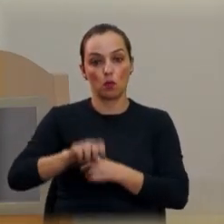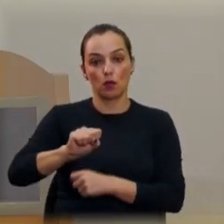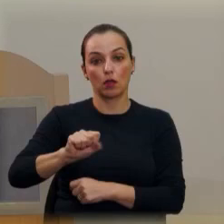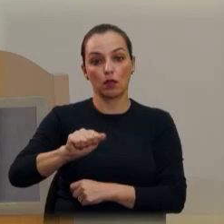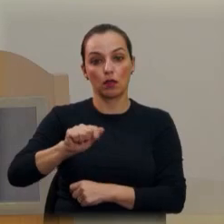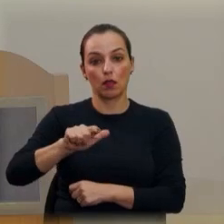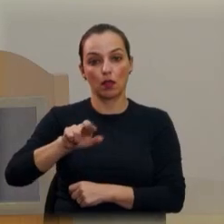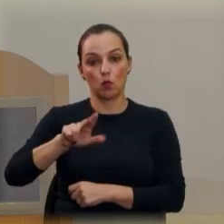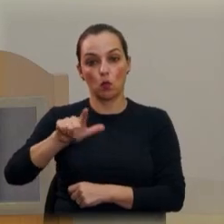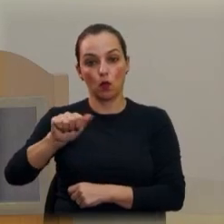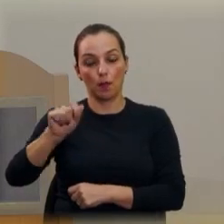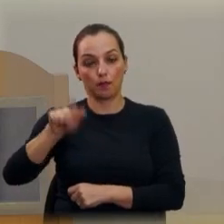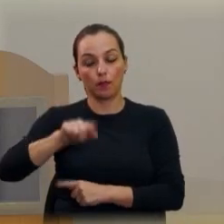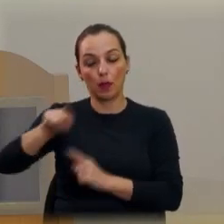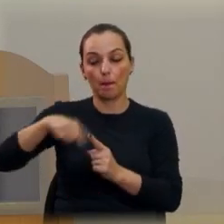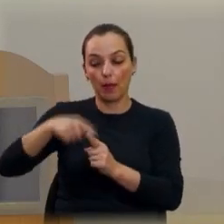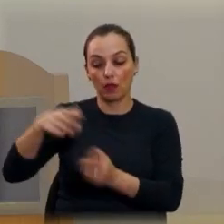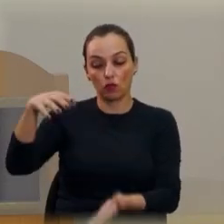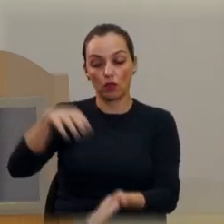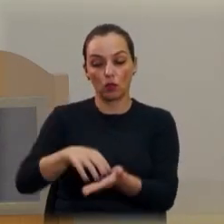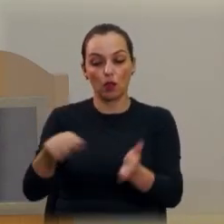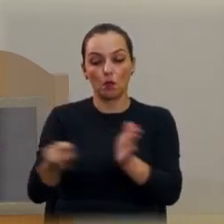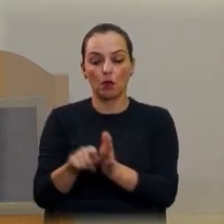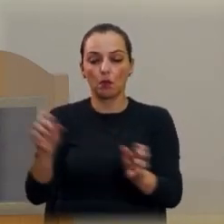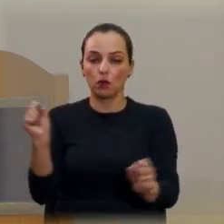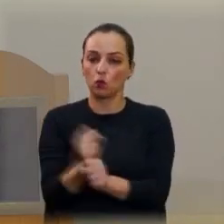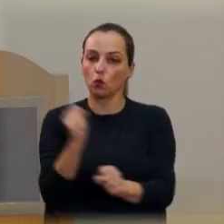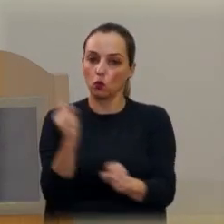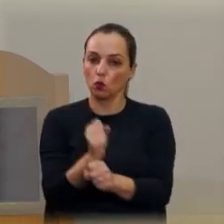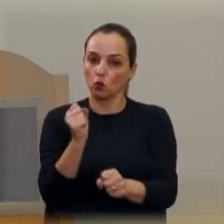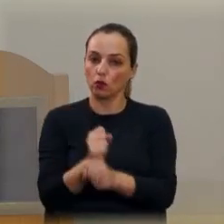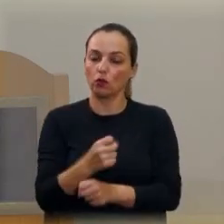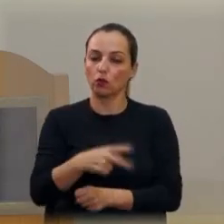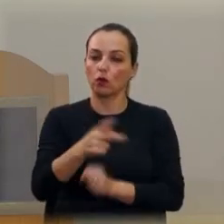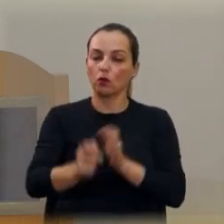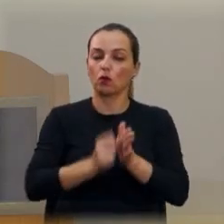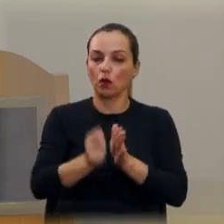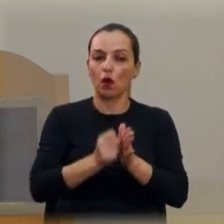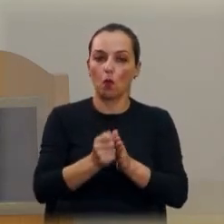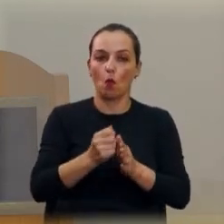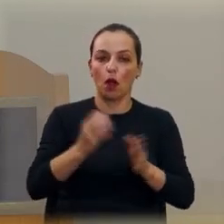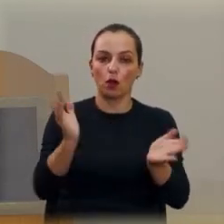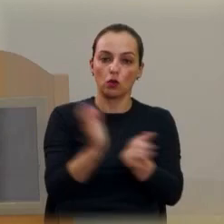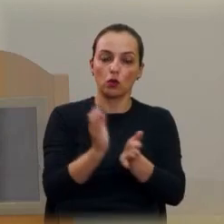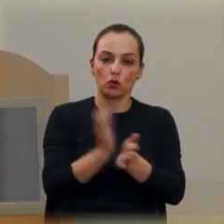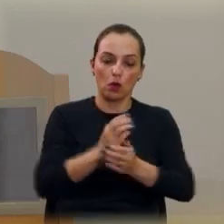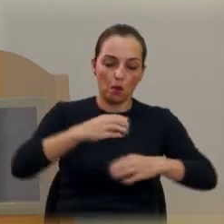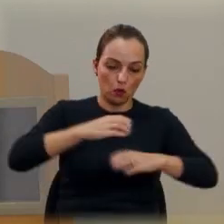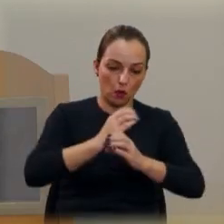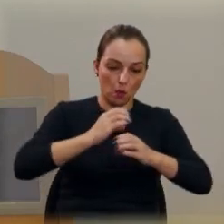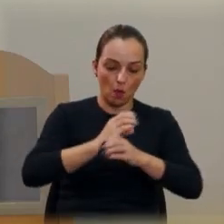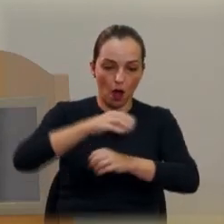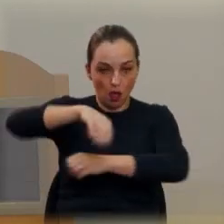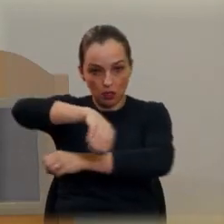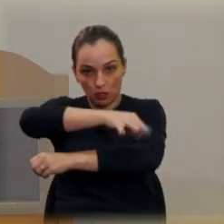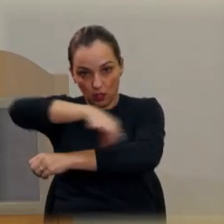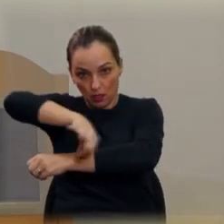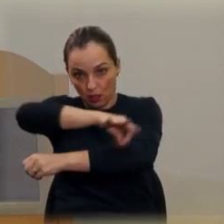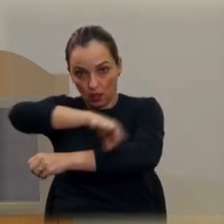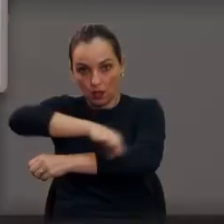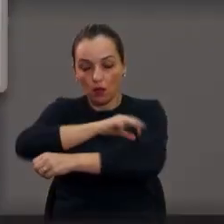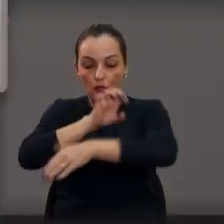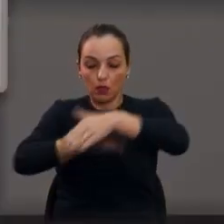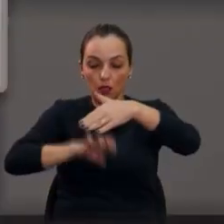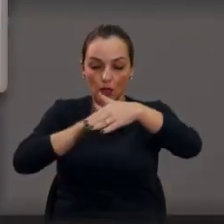setor da construção civil de Araraquara, engenheiros, arquitetos, empresários do ramo,